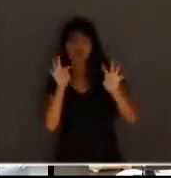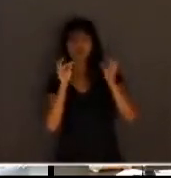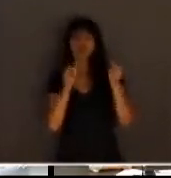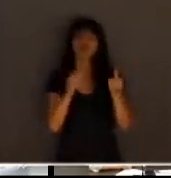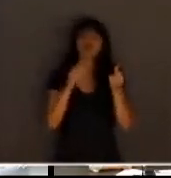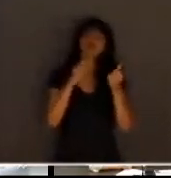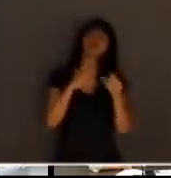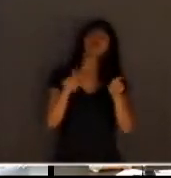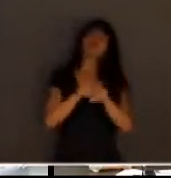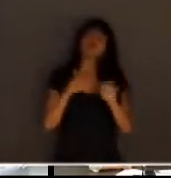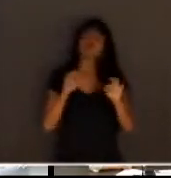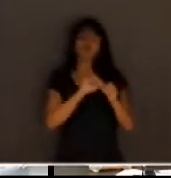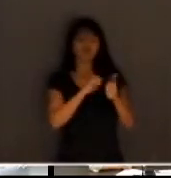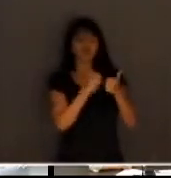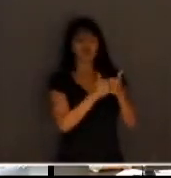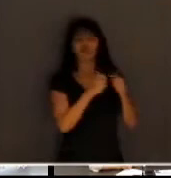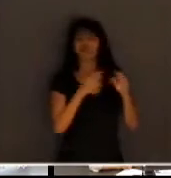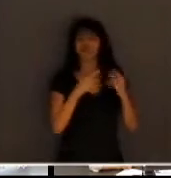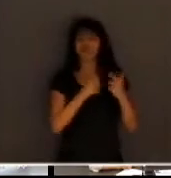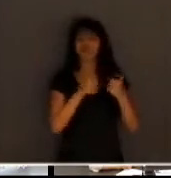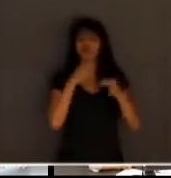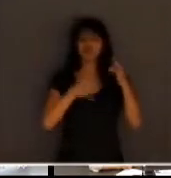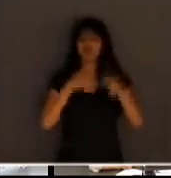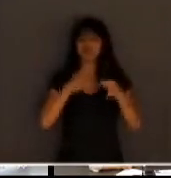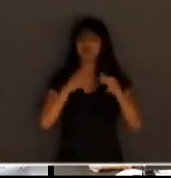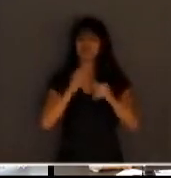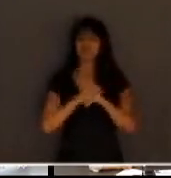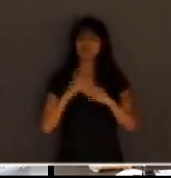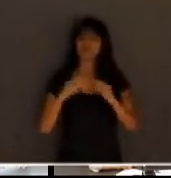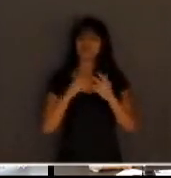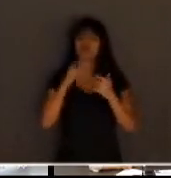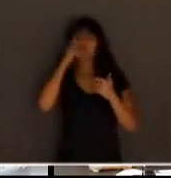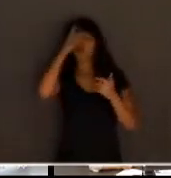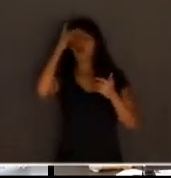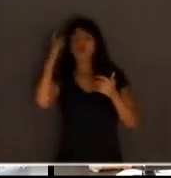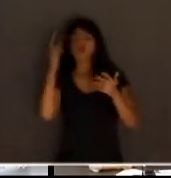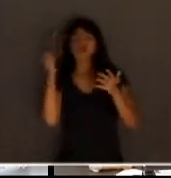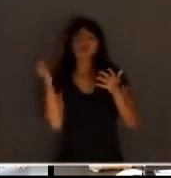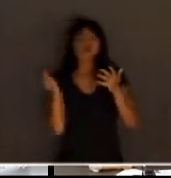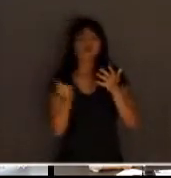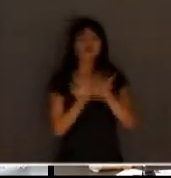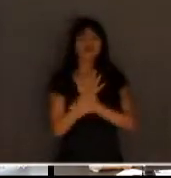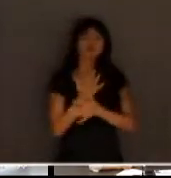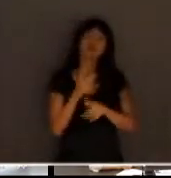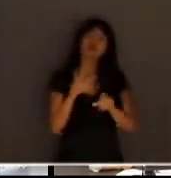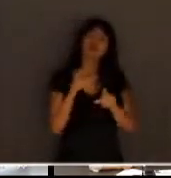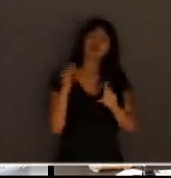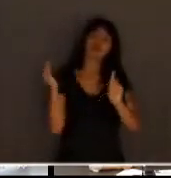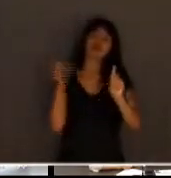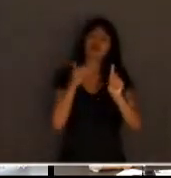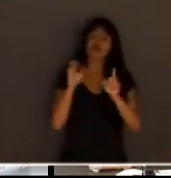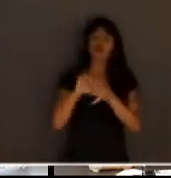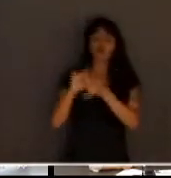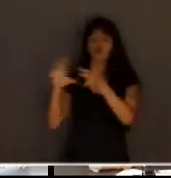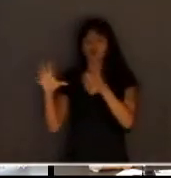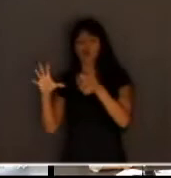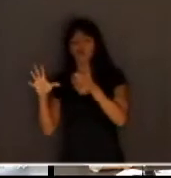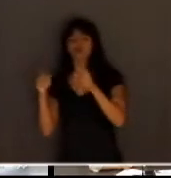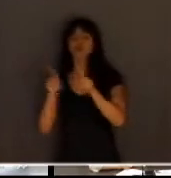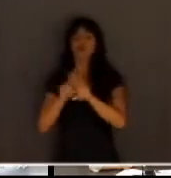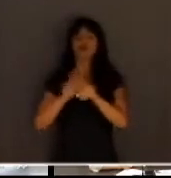jurado, se vai precisar dos oficiosos de justiça, um réu preso, precisar da escolta, dos réus soltos, vai precisar de uma segurança do tribunal,